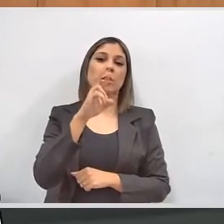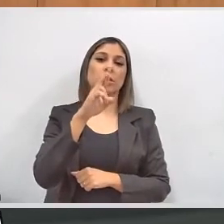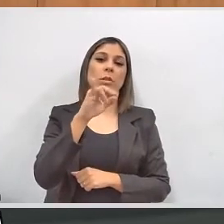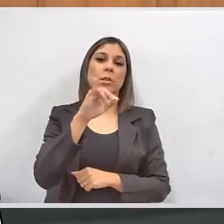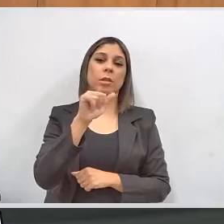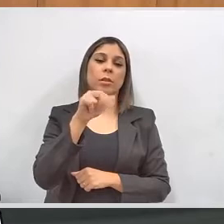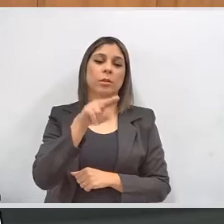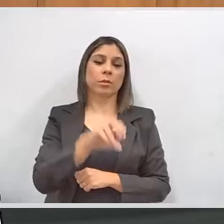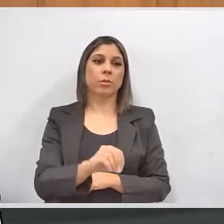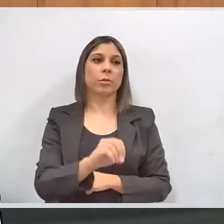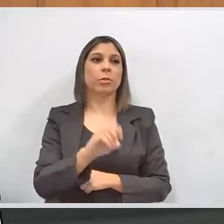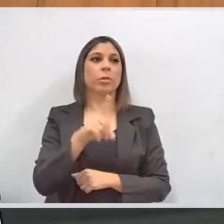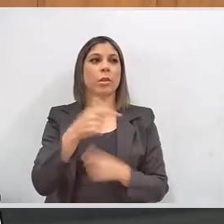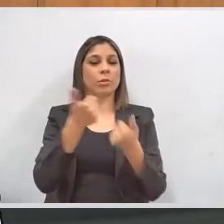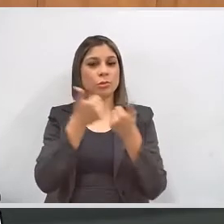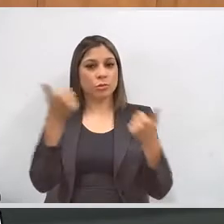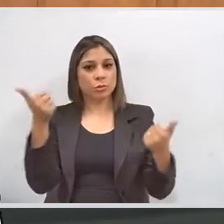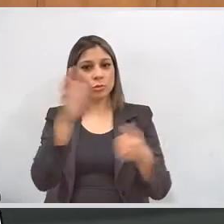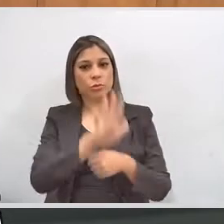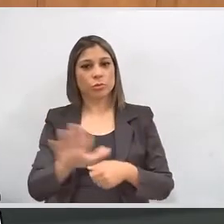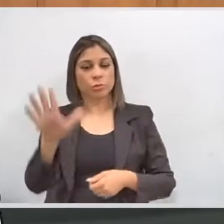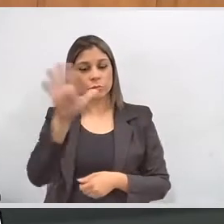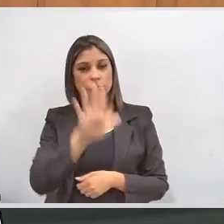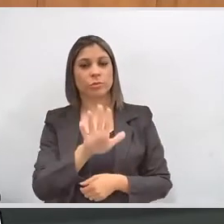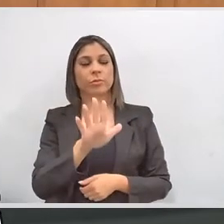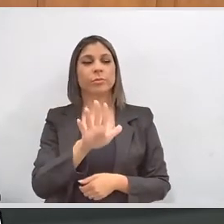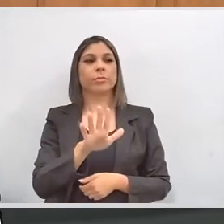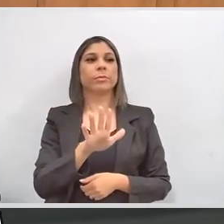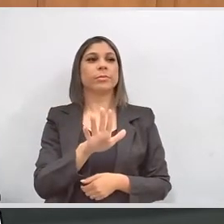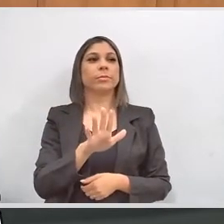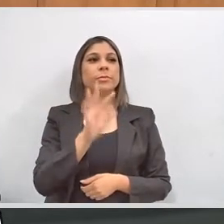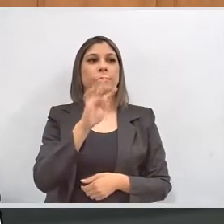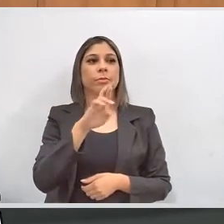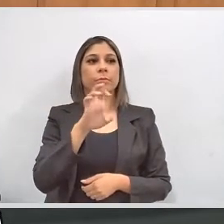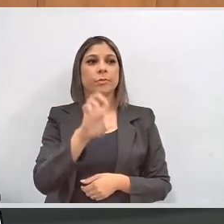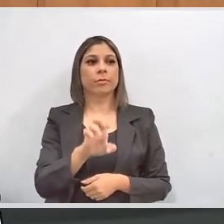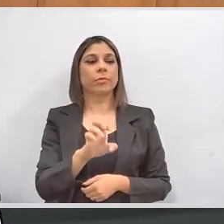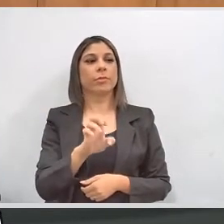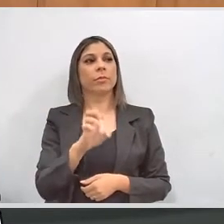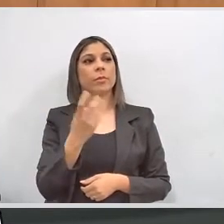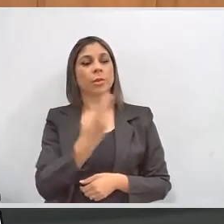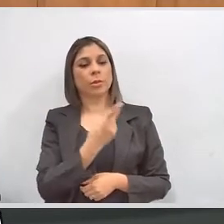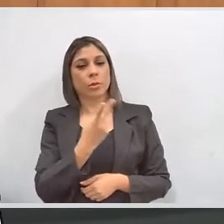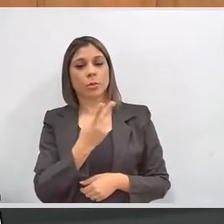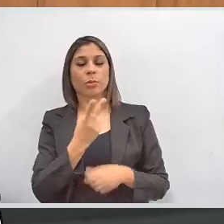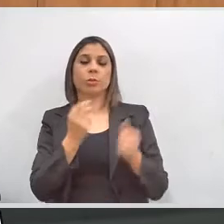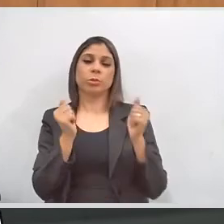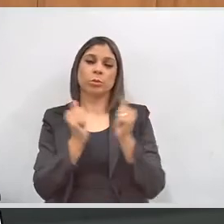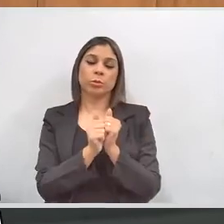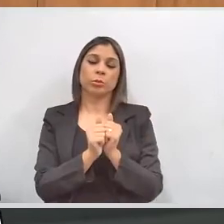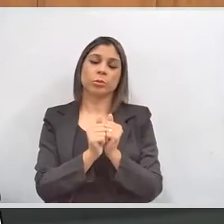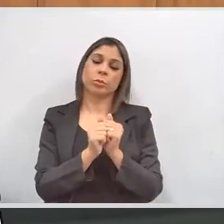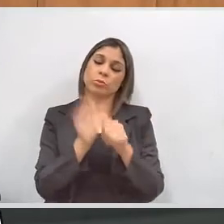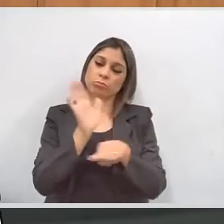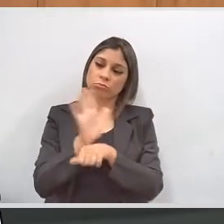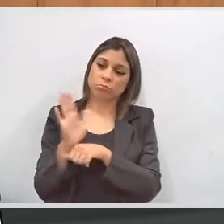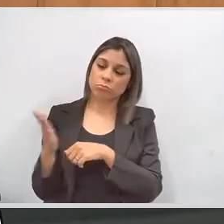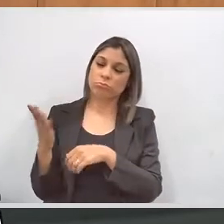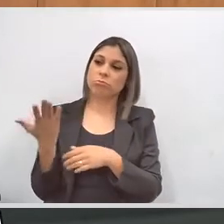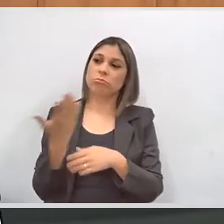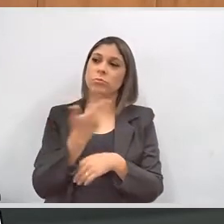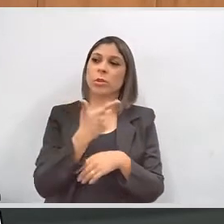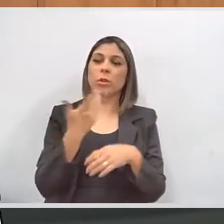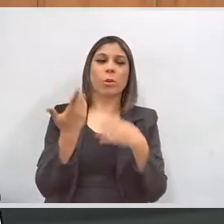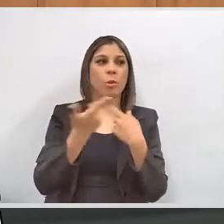Denardi Jr., que é o diretor-geral da Casa, vão, com o apoio também de vários outros